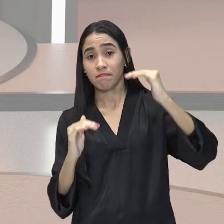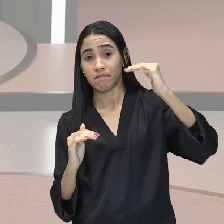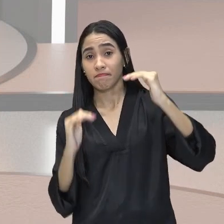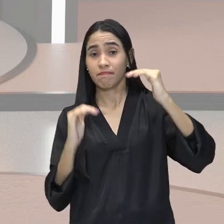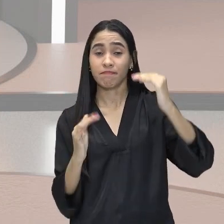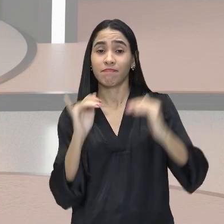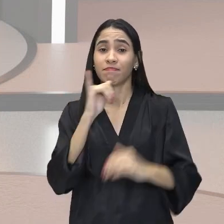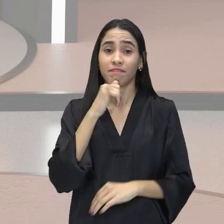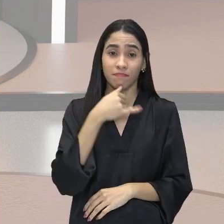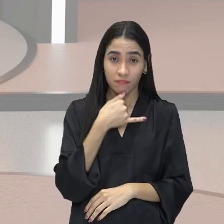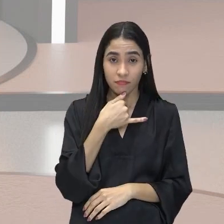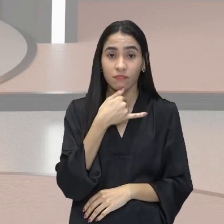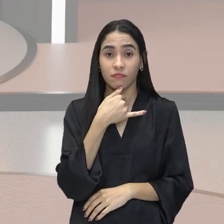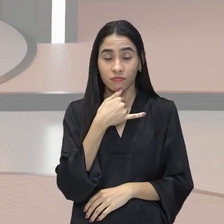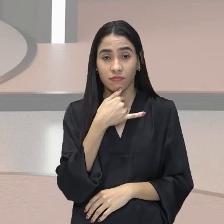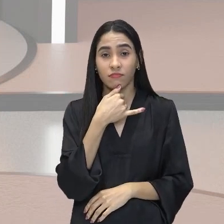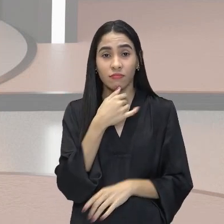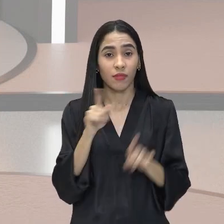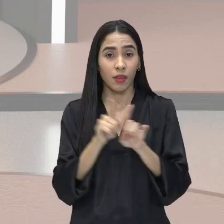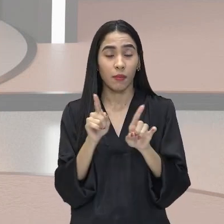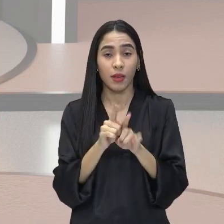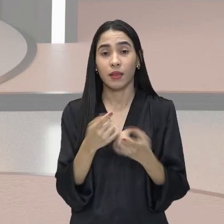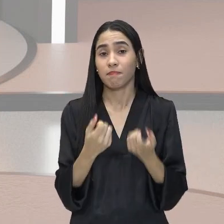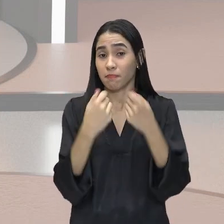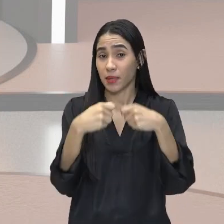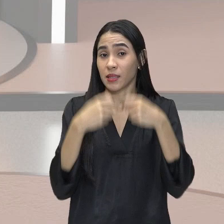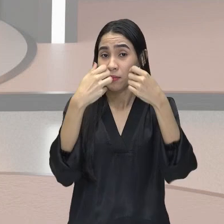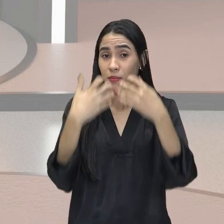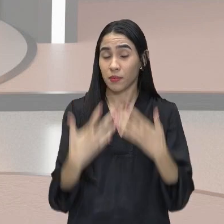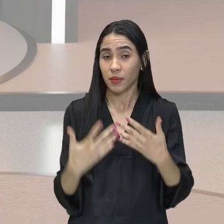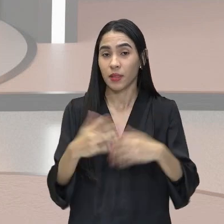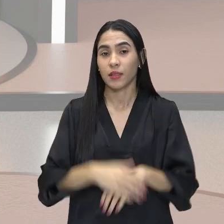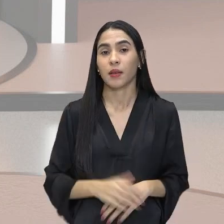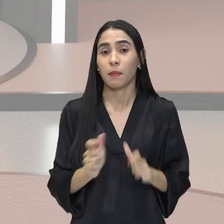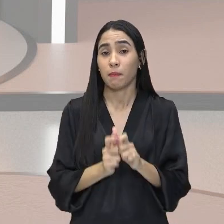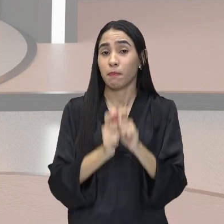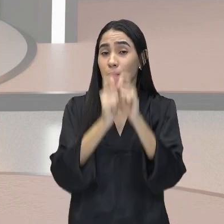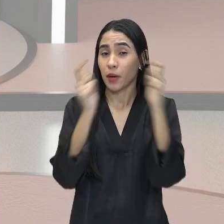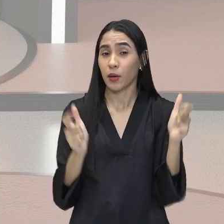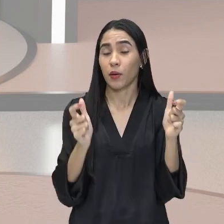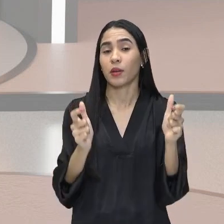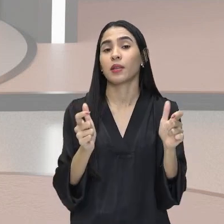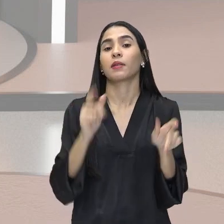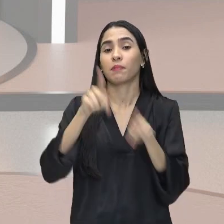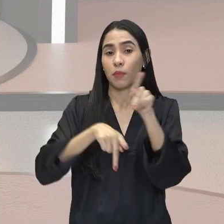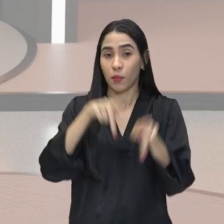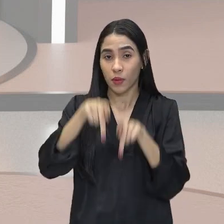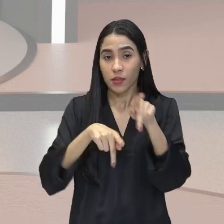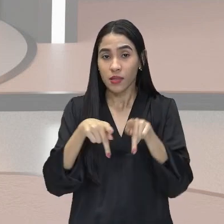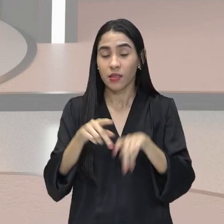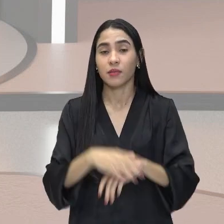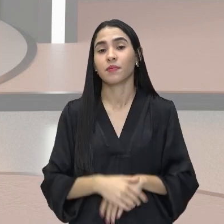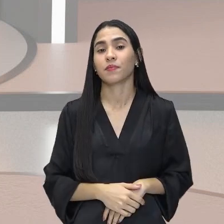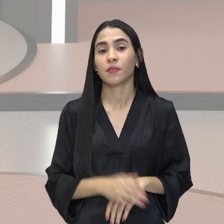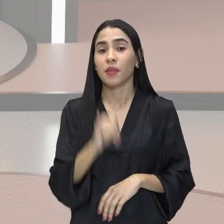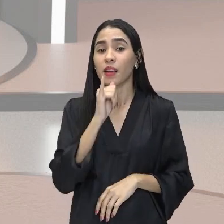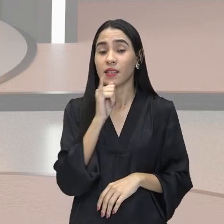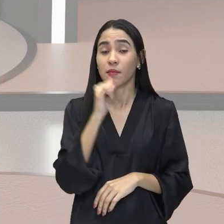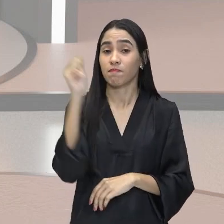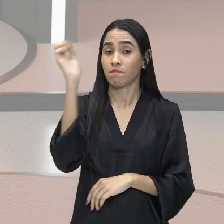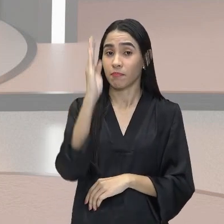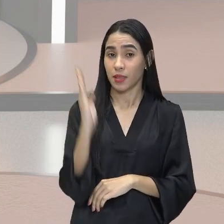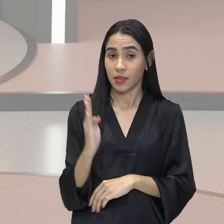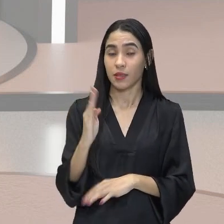infelizmente, temos que falar é a grande maioria da nossa população, no caso do Brasil,